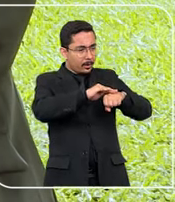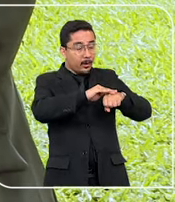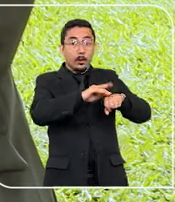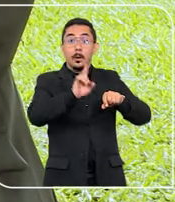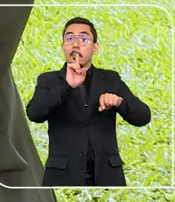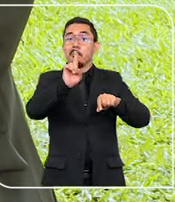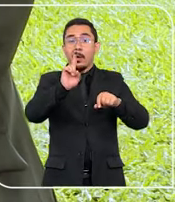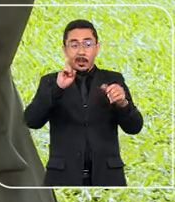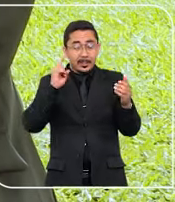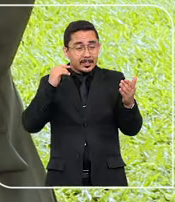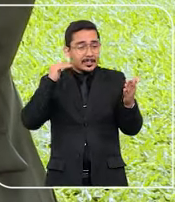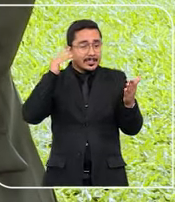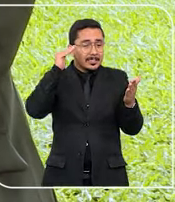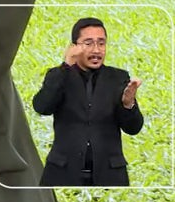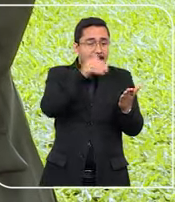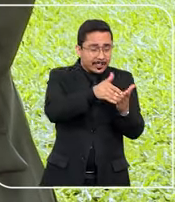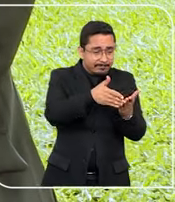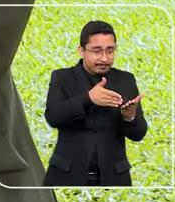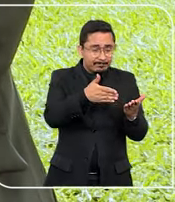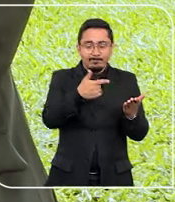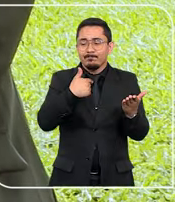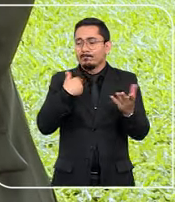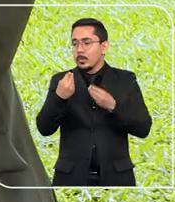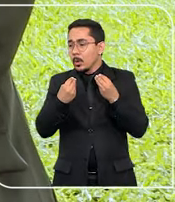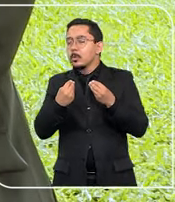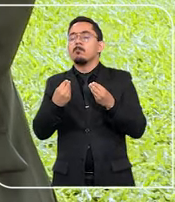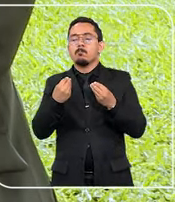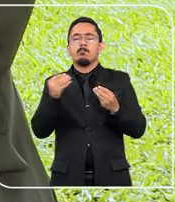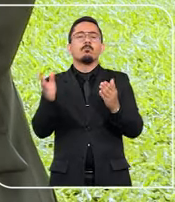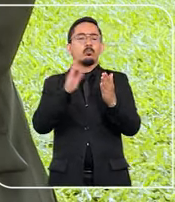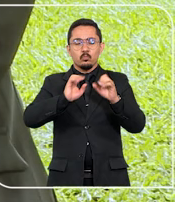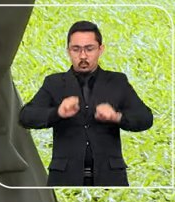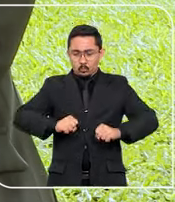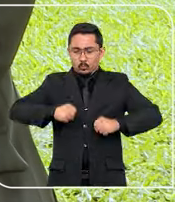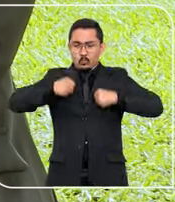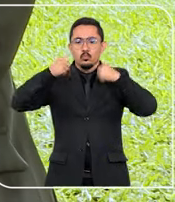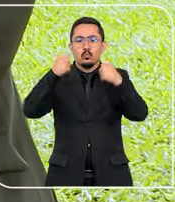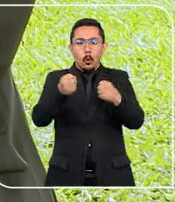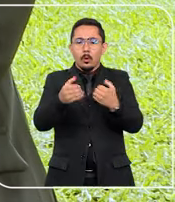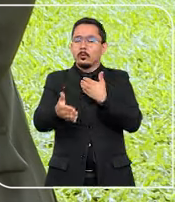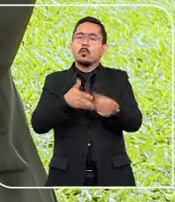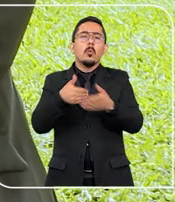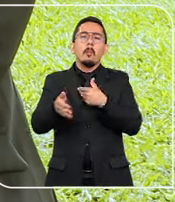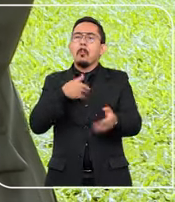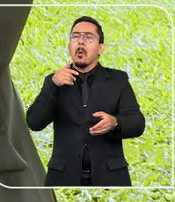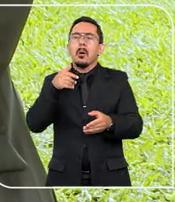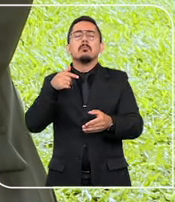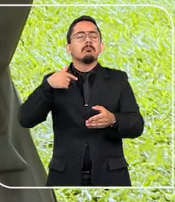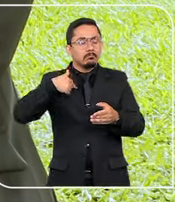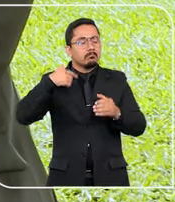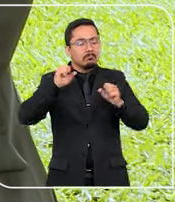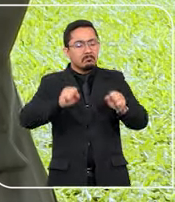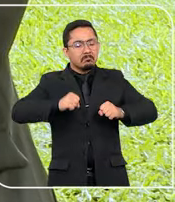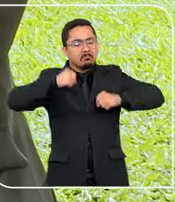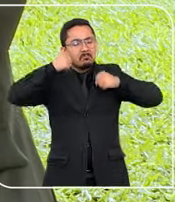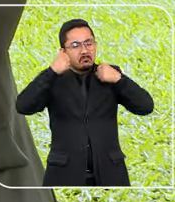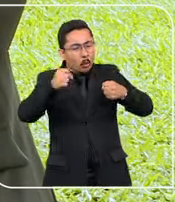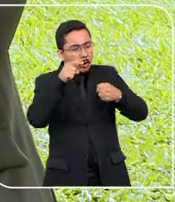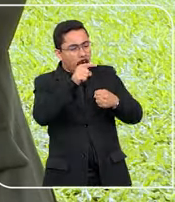surgir, eu farei de tudo. E quanto for preciso e o que for preciso para